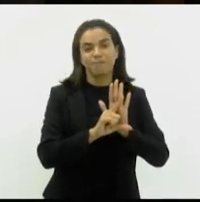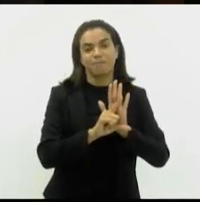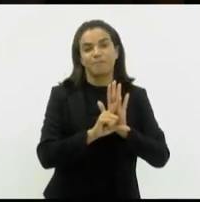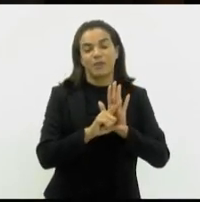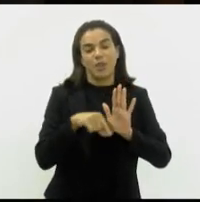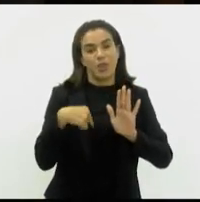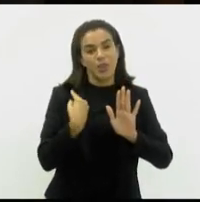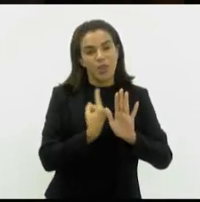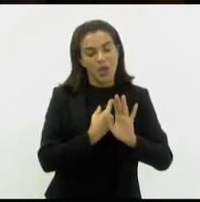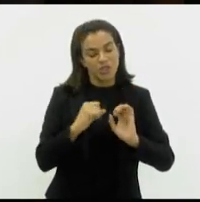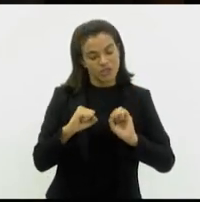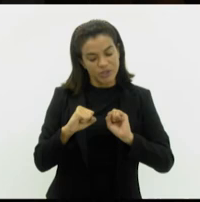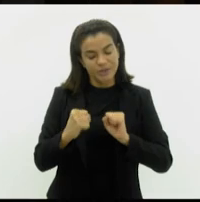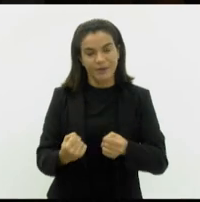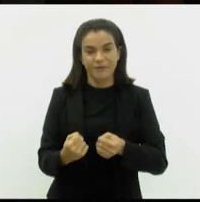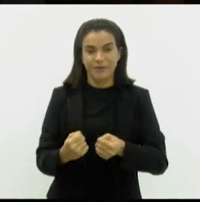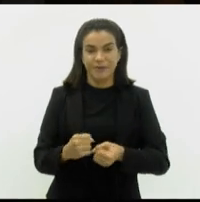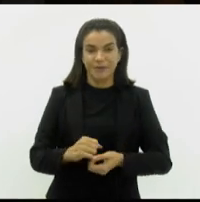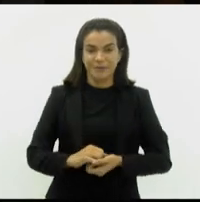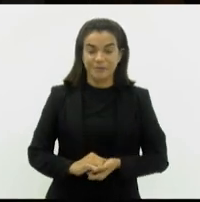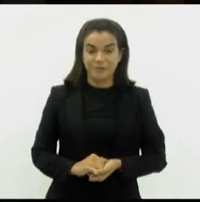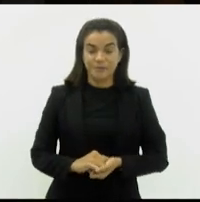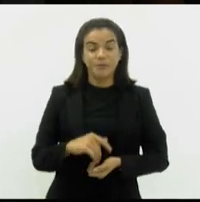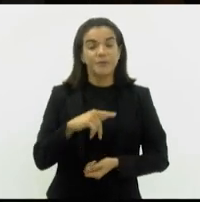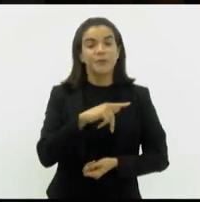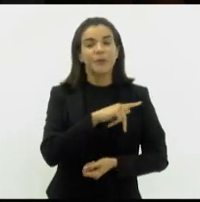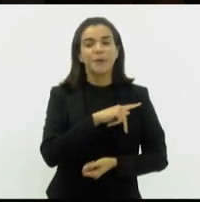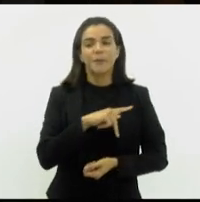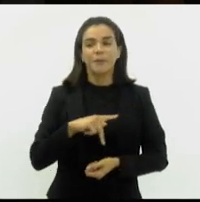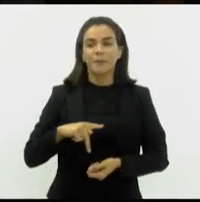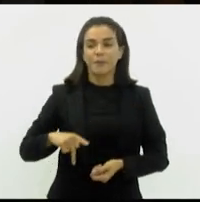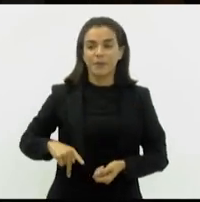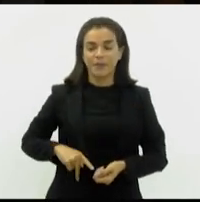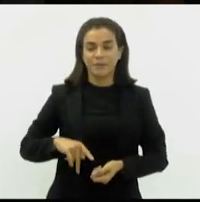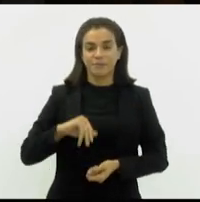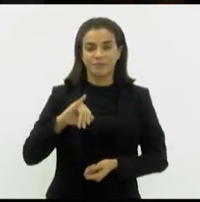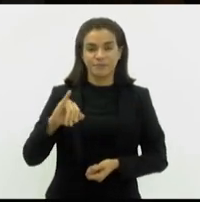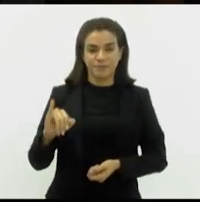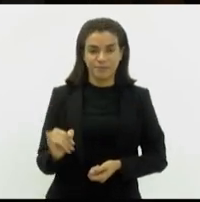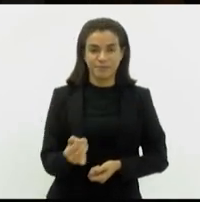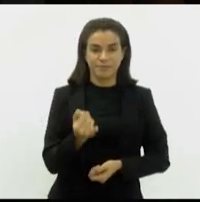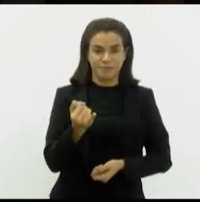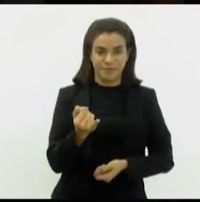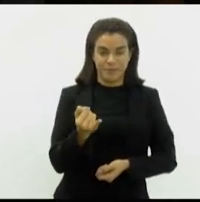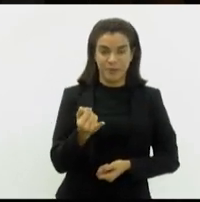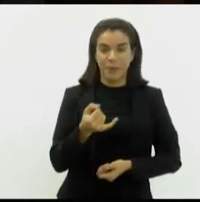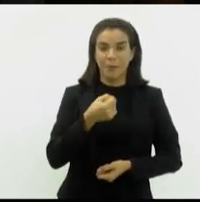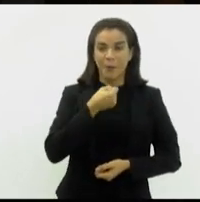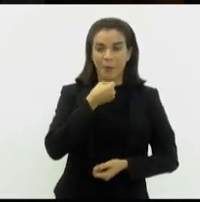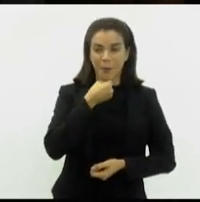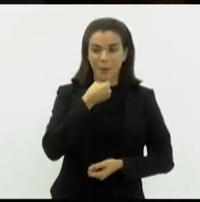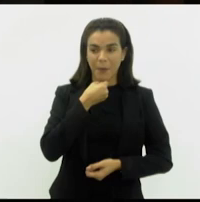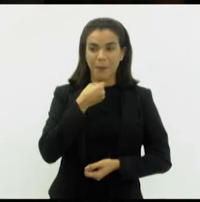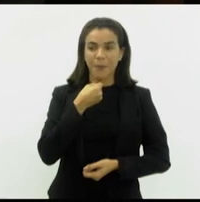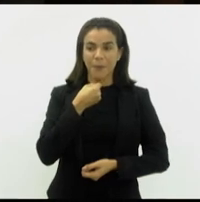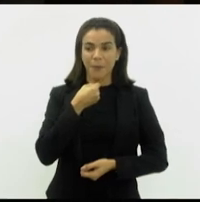assim nós defendemos. Senhor presidente, aproveitando aqui a nossa tribuna, eu quero